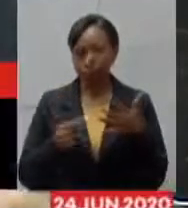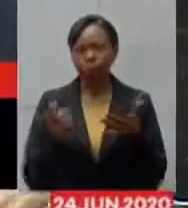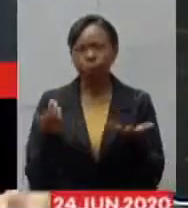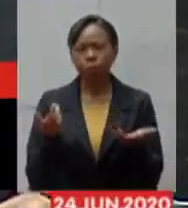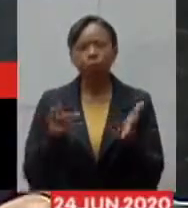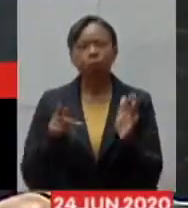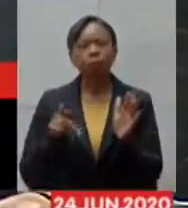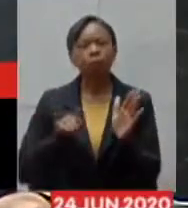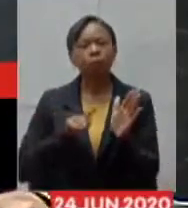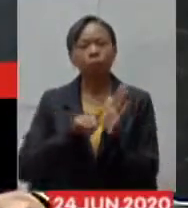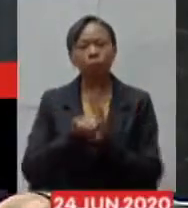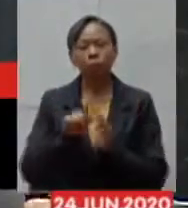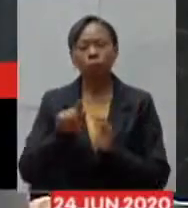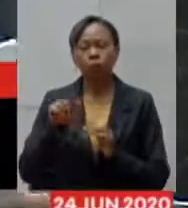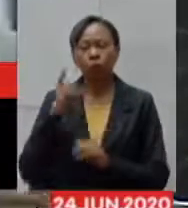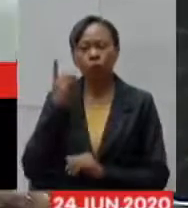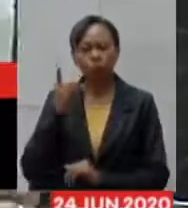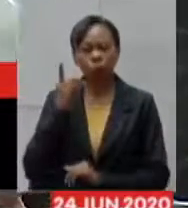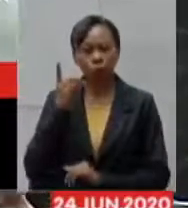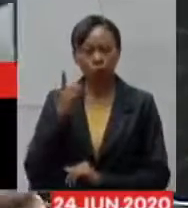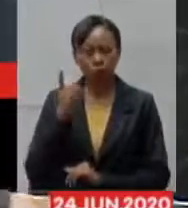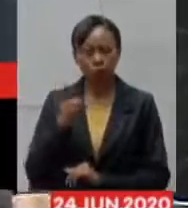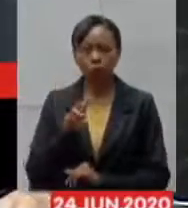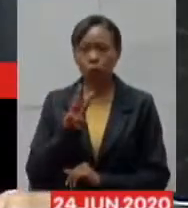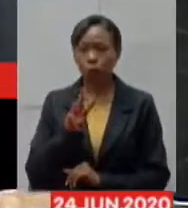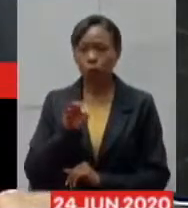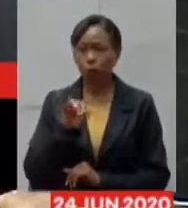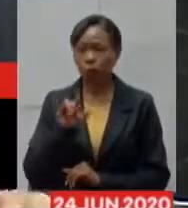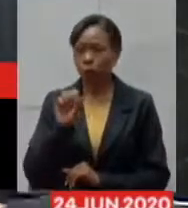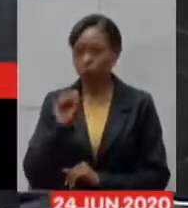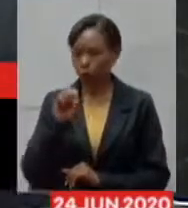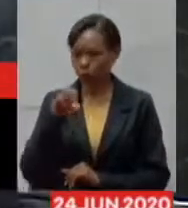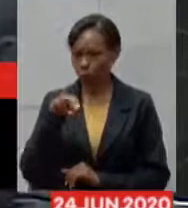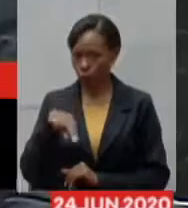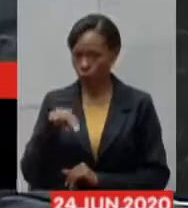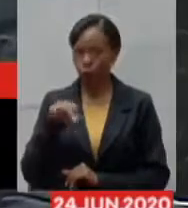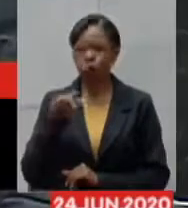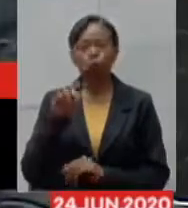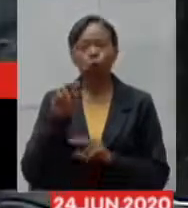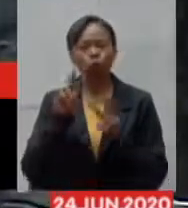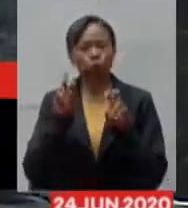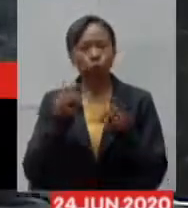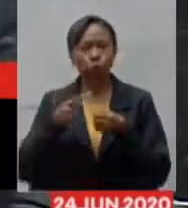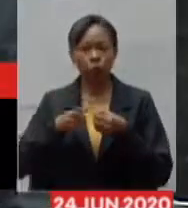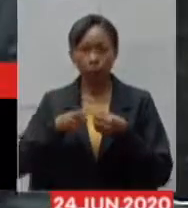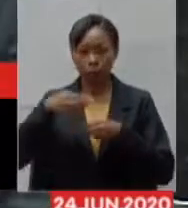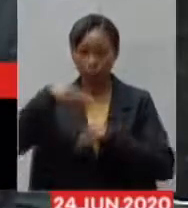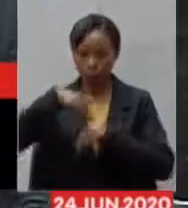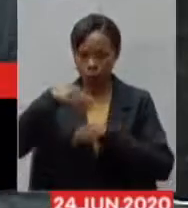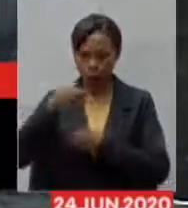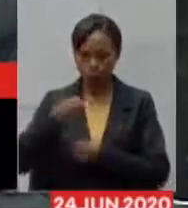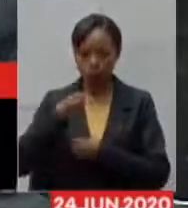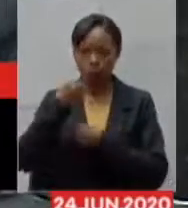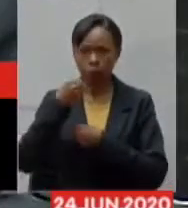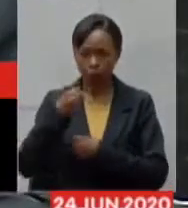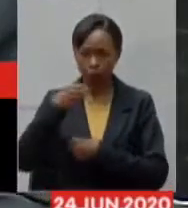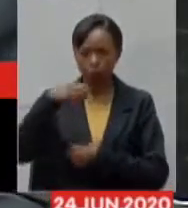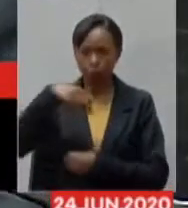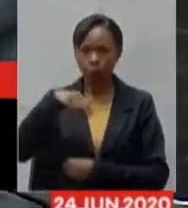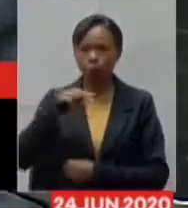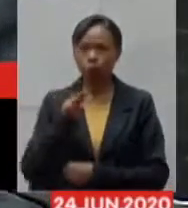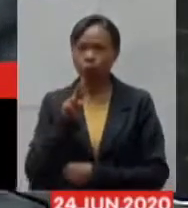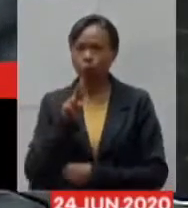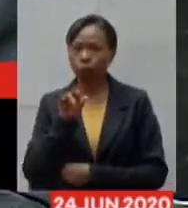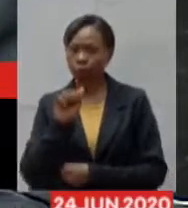do deputado Toruilso sobre Muriaé Muriaé nós fomos informados que teve um